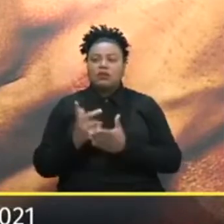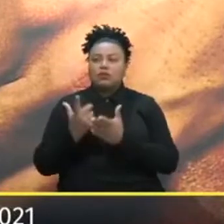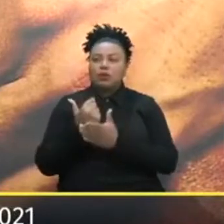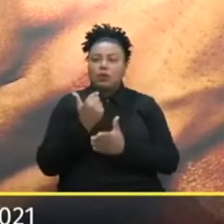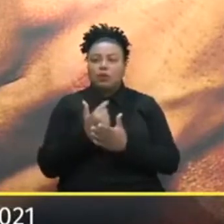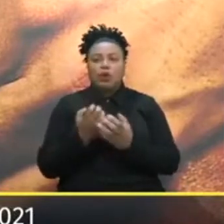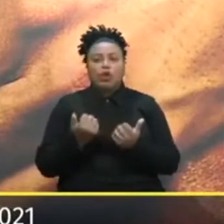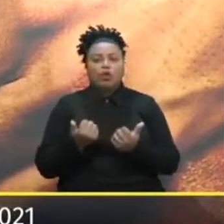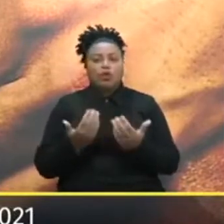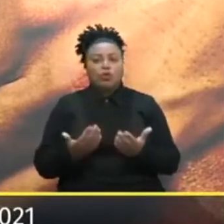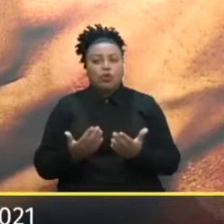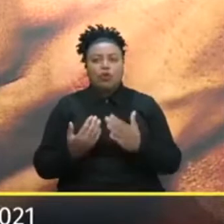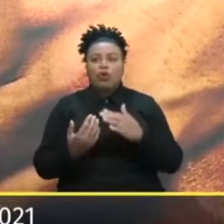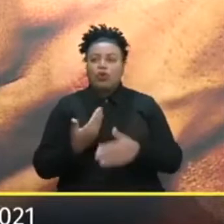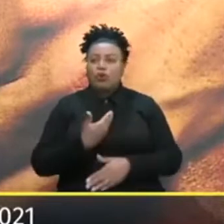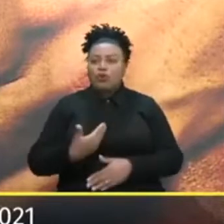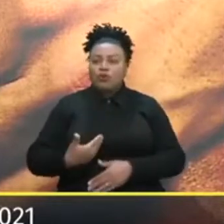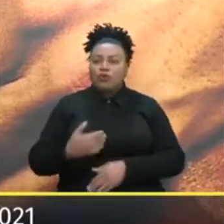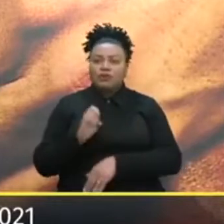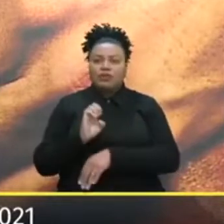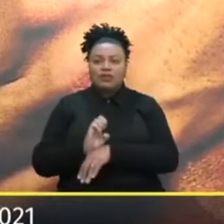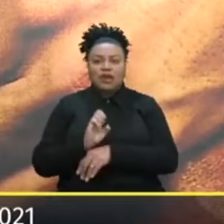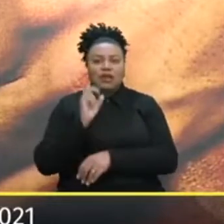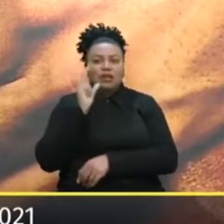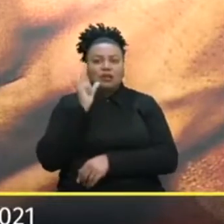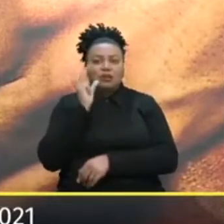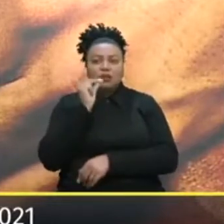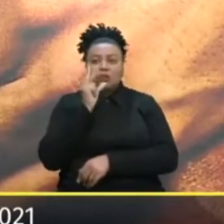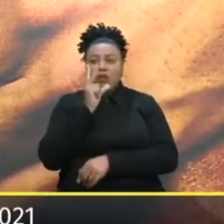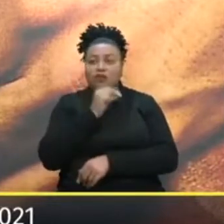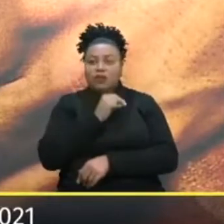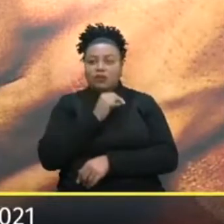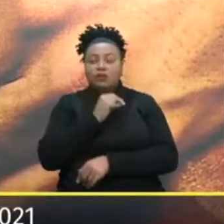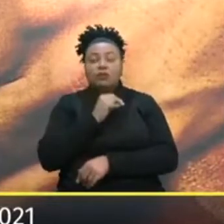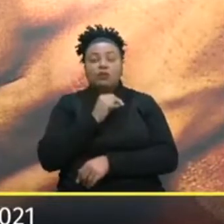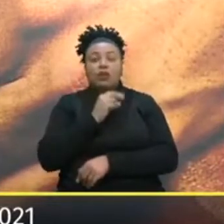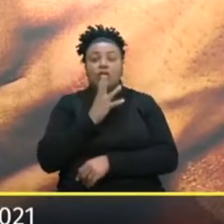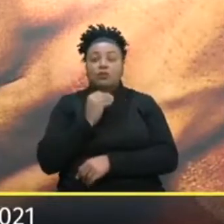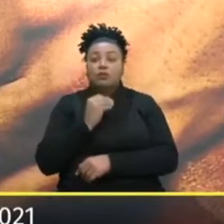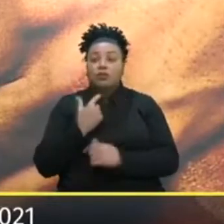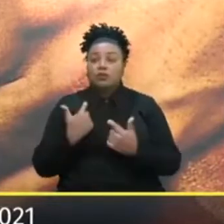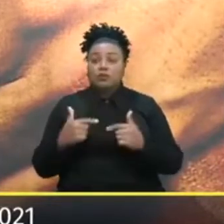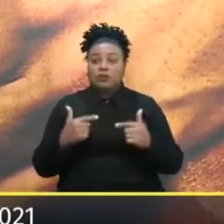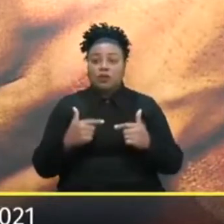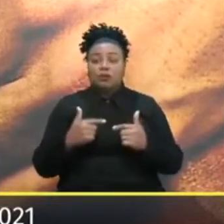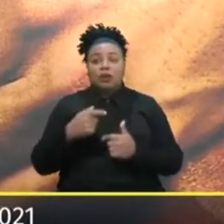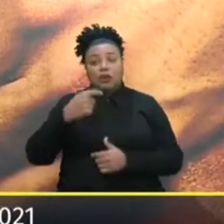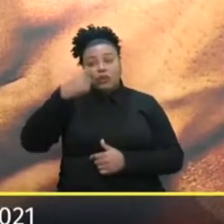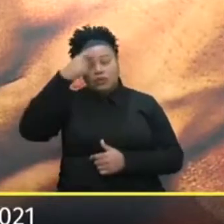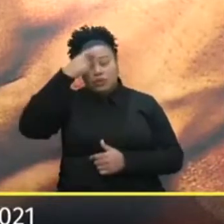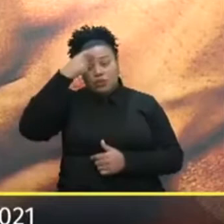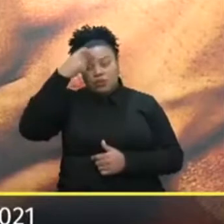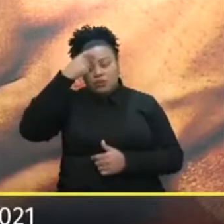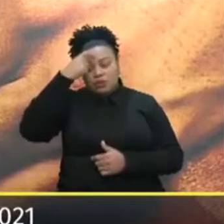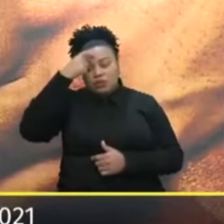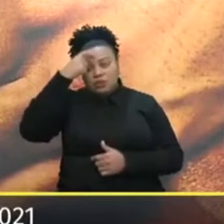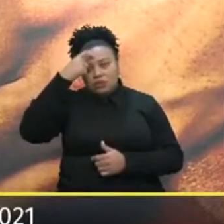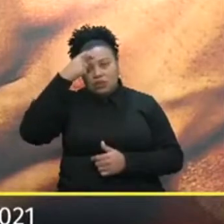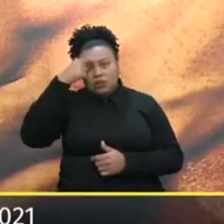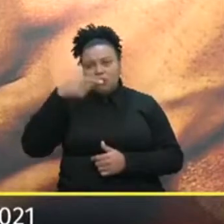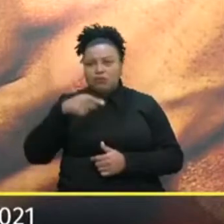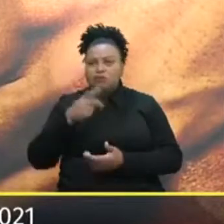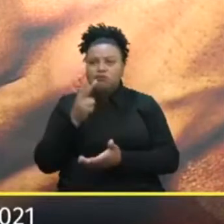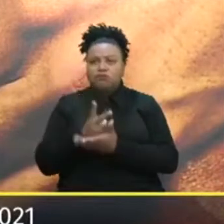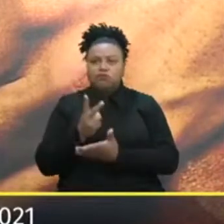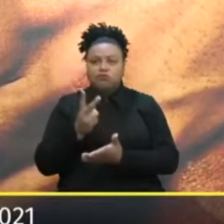comprou E doou Para o governo do estado E para a prefeitura E muito no trabalho De conscientização Isso